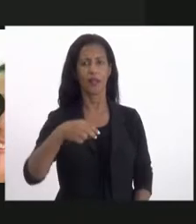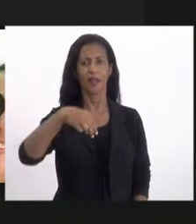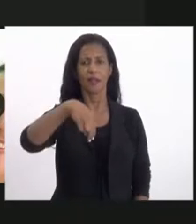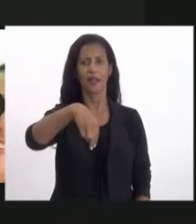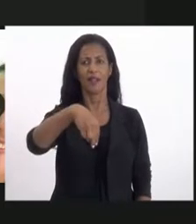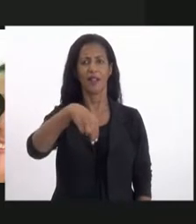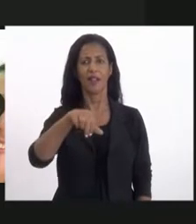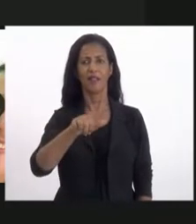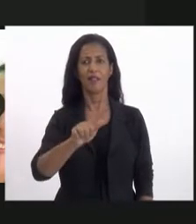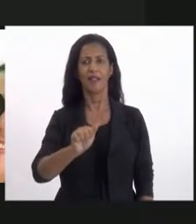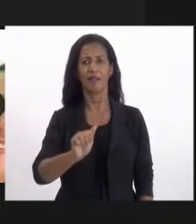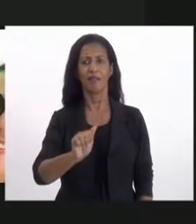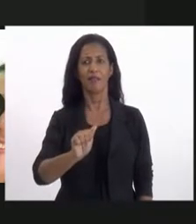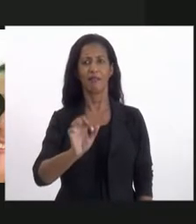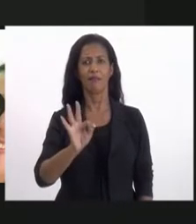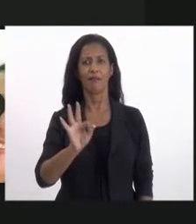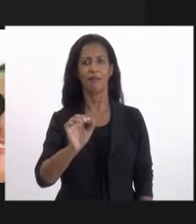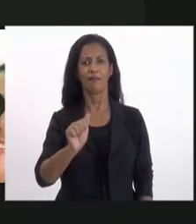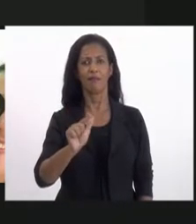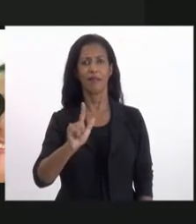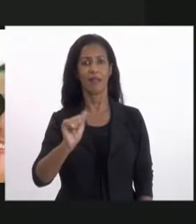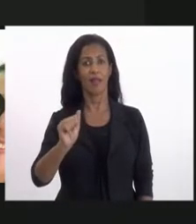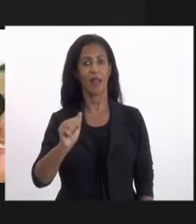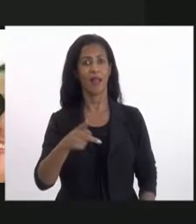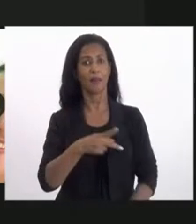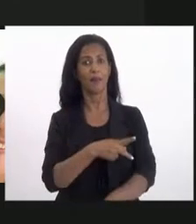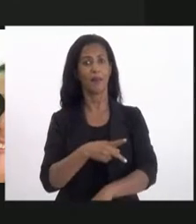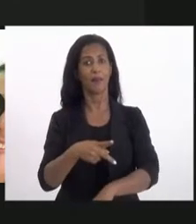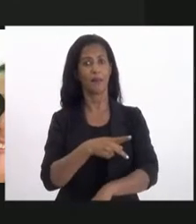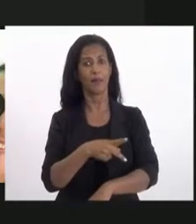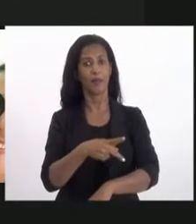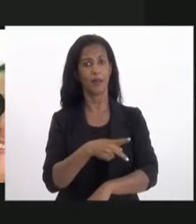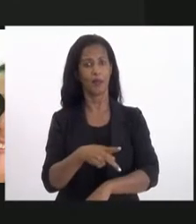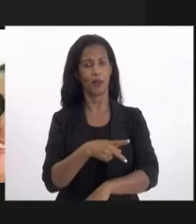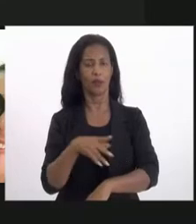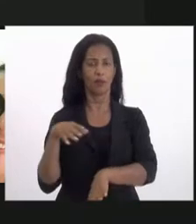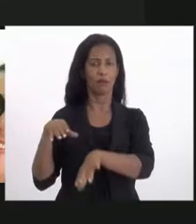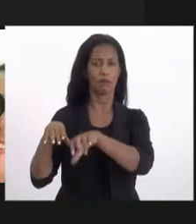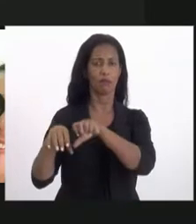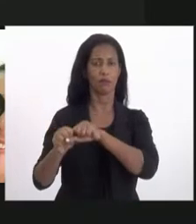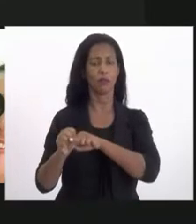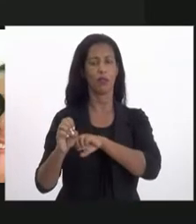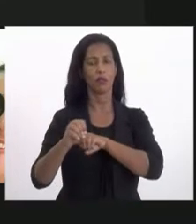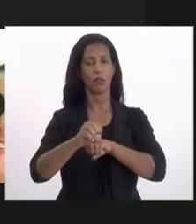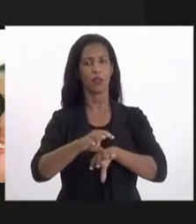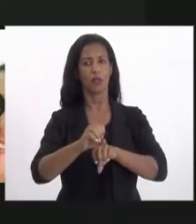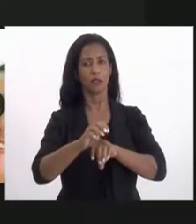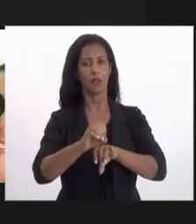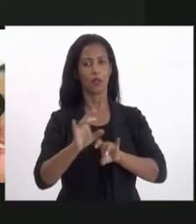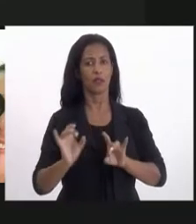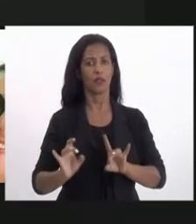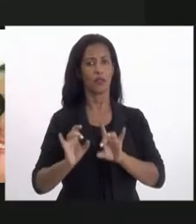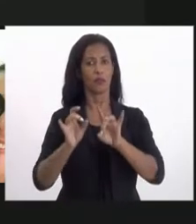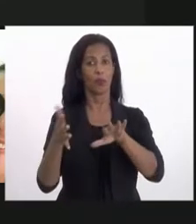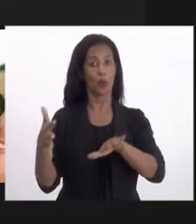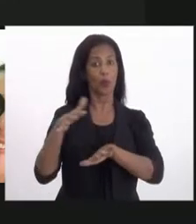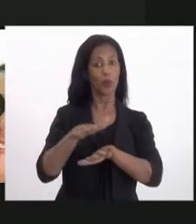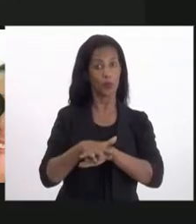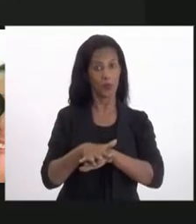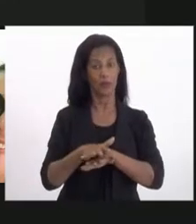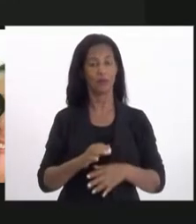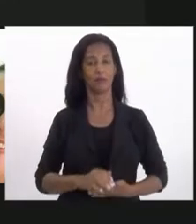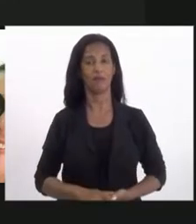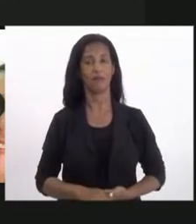Fonseca. A Natália é pedagoga com especialização em educação especial e inclusiva,